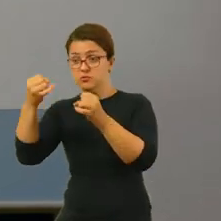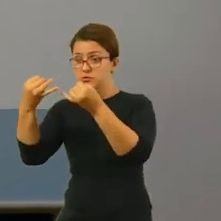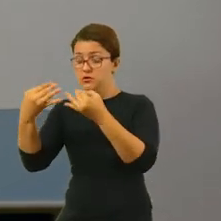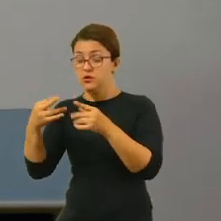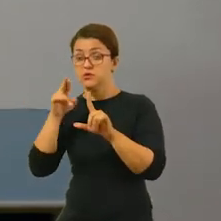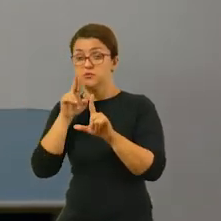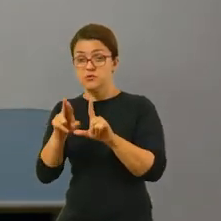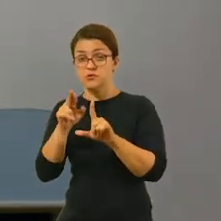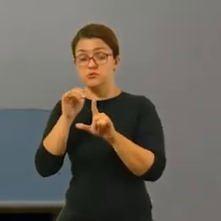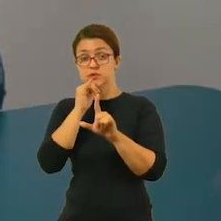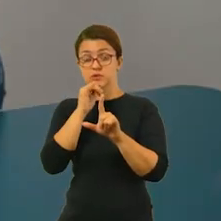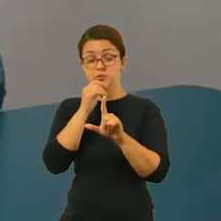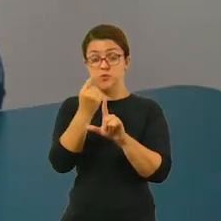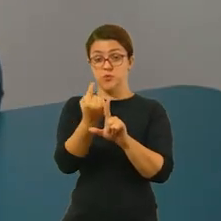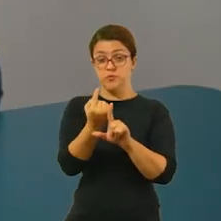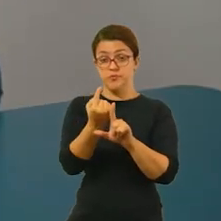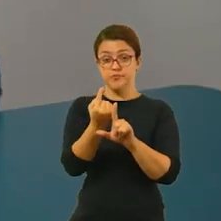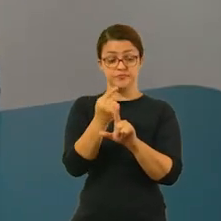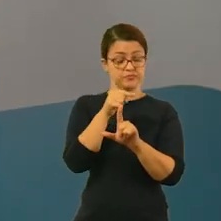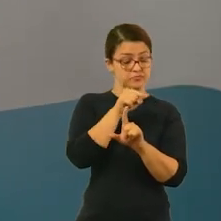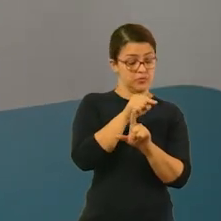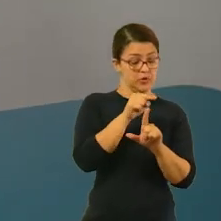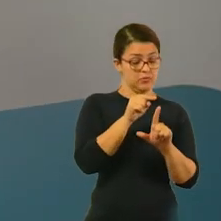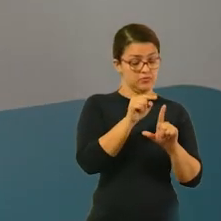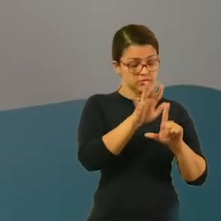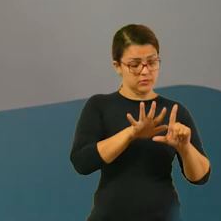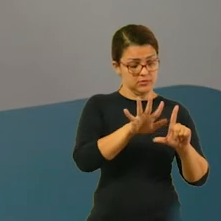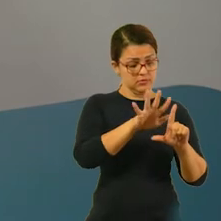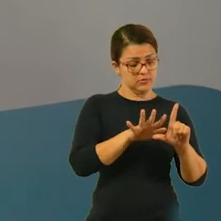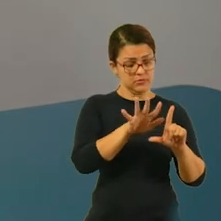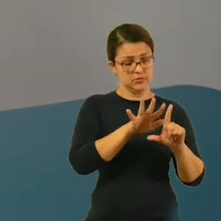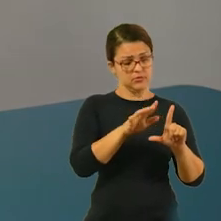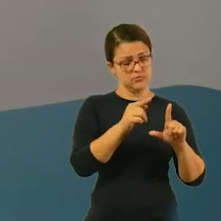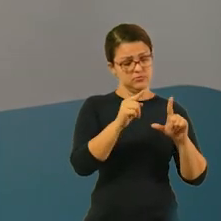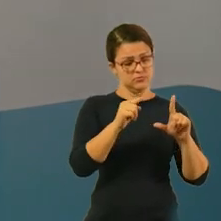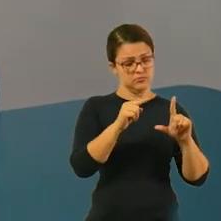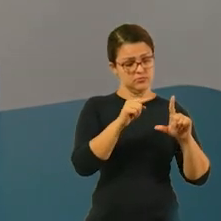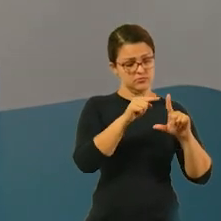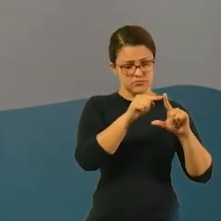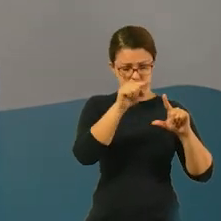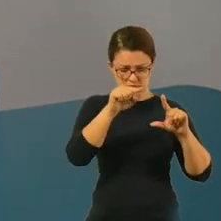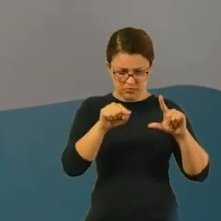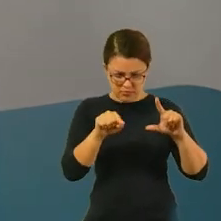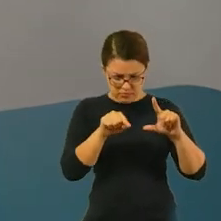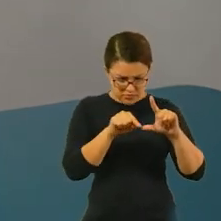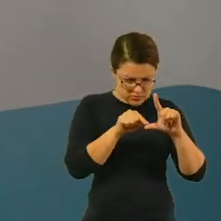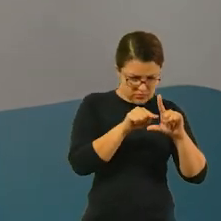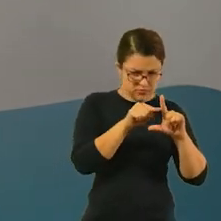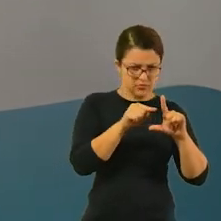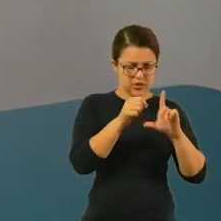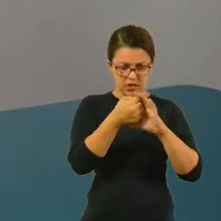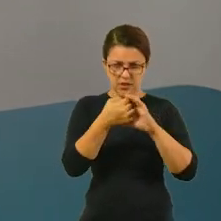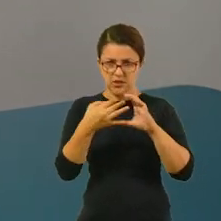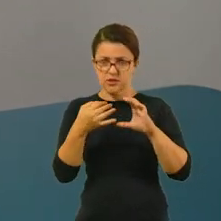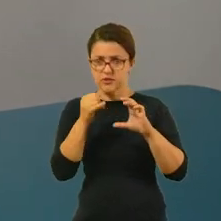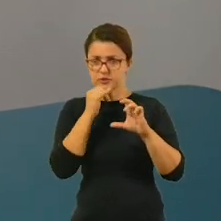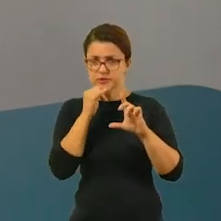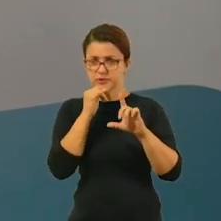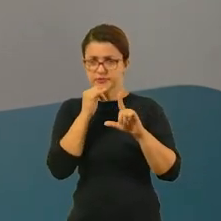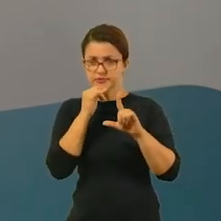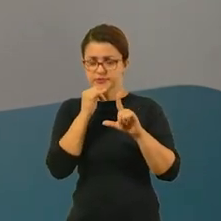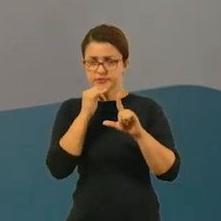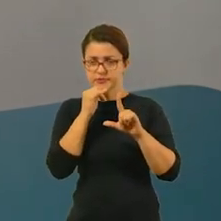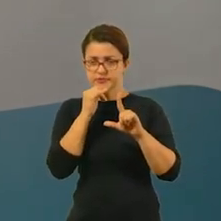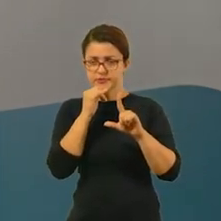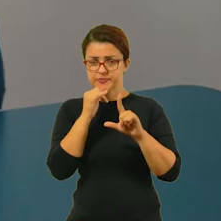fazer o número 1. Então, nós vamos ver a figura geométrica e as suas características. Então,